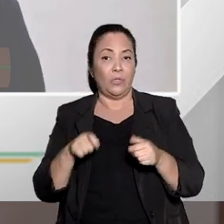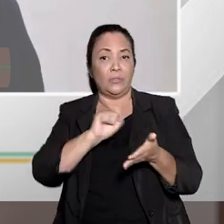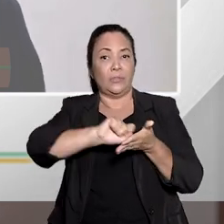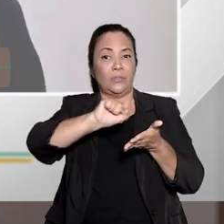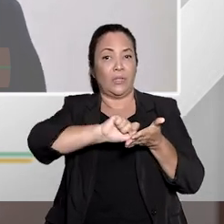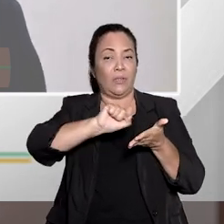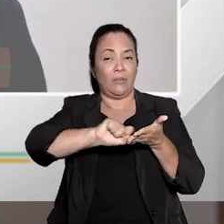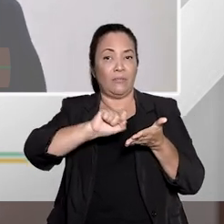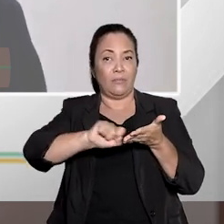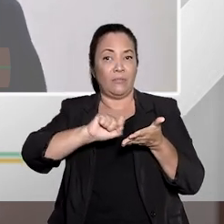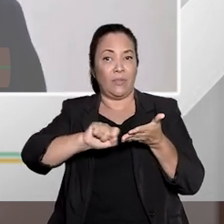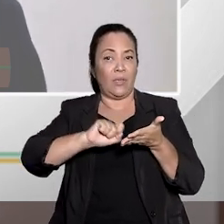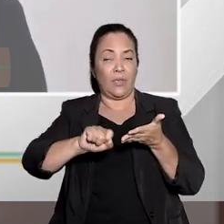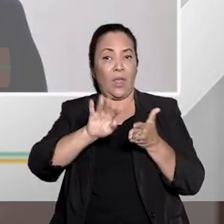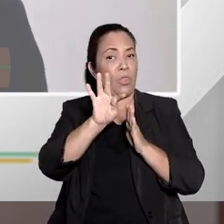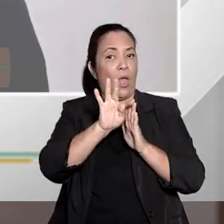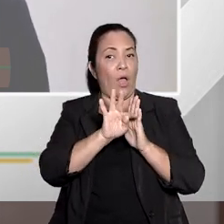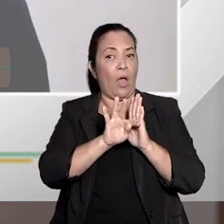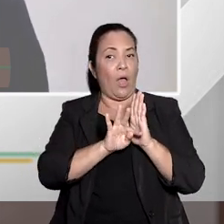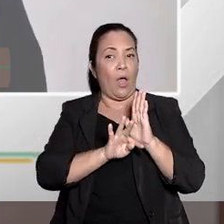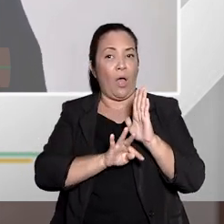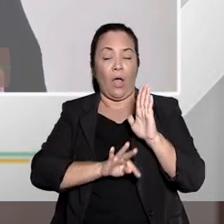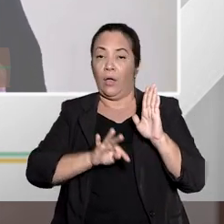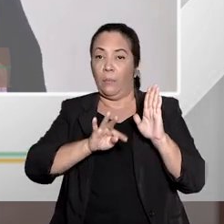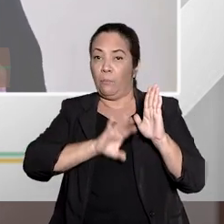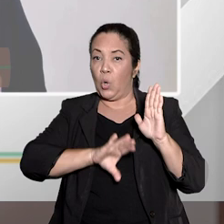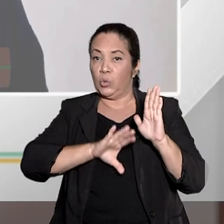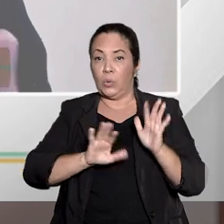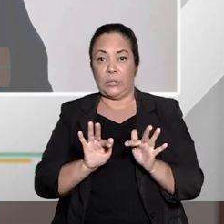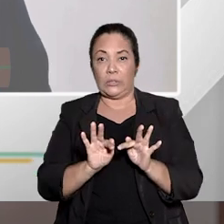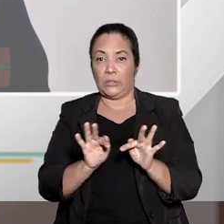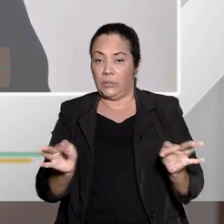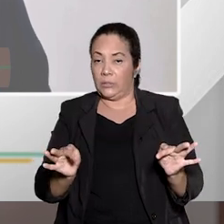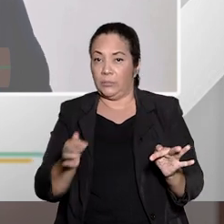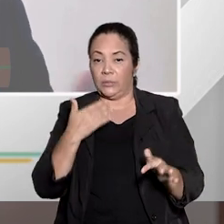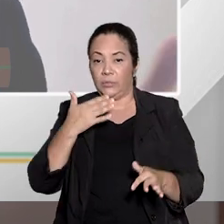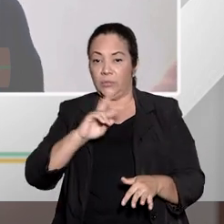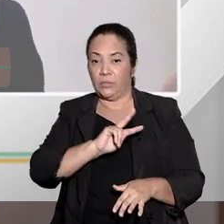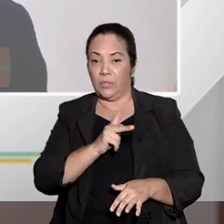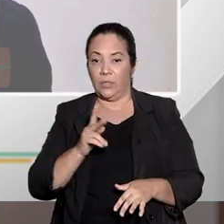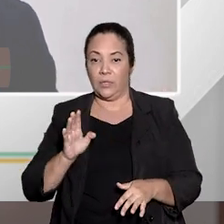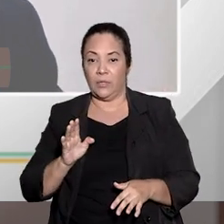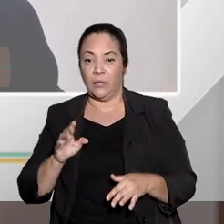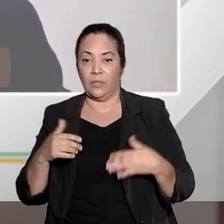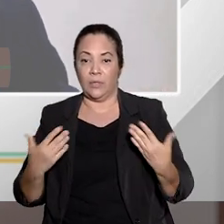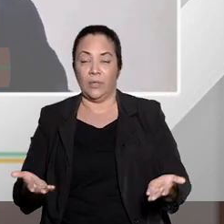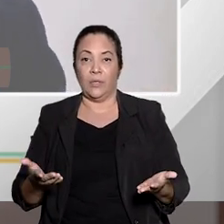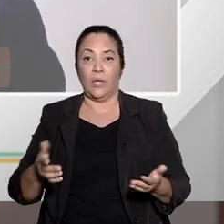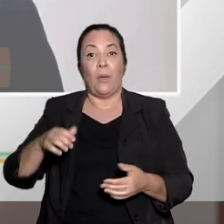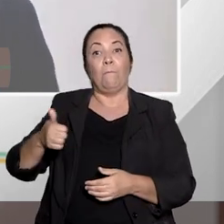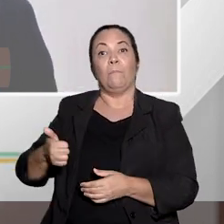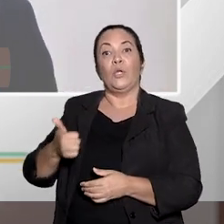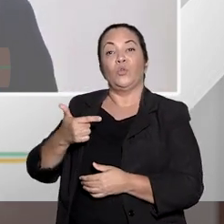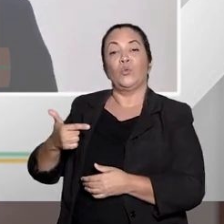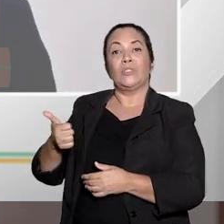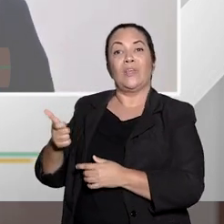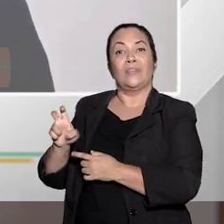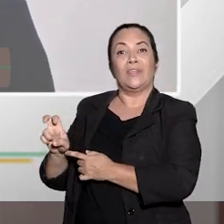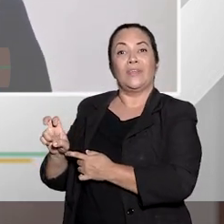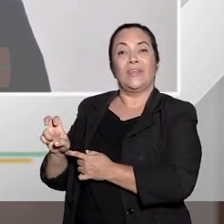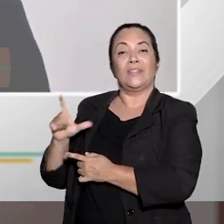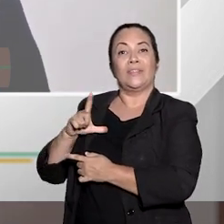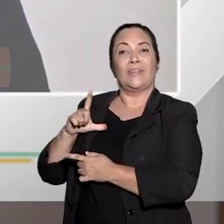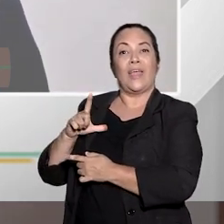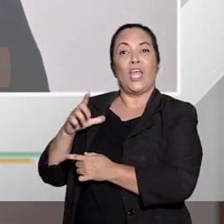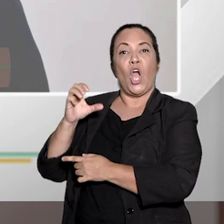simples, o cabimento da ferramenta do habeas corpus. Foi, certamente, a primeira nascendo no mundo. Lá em 1215, são mais de